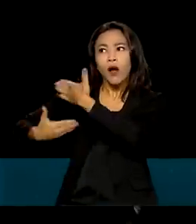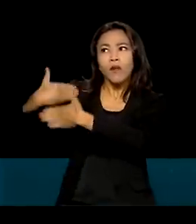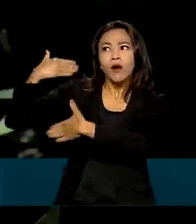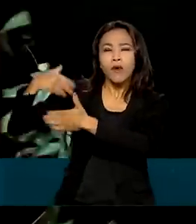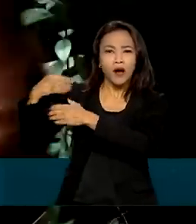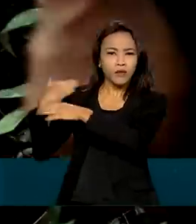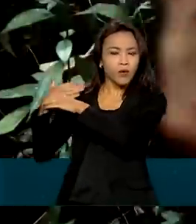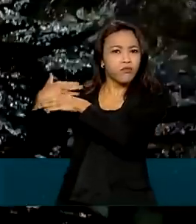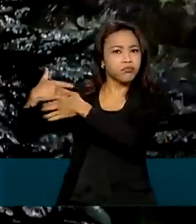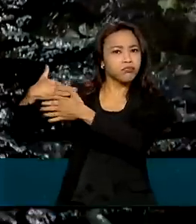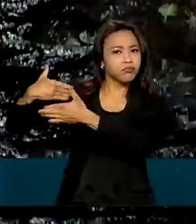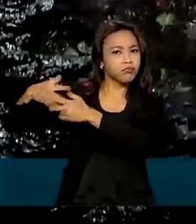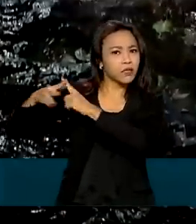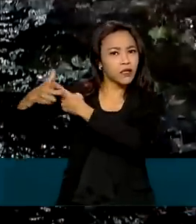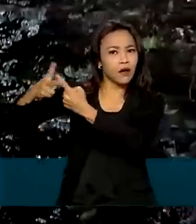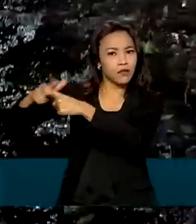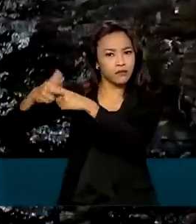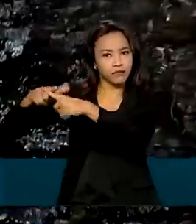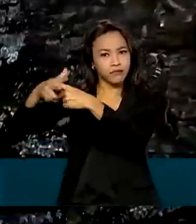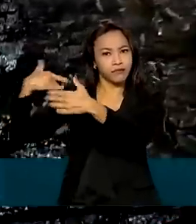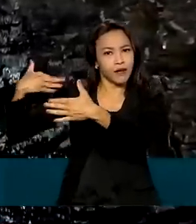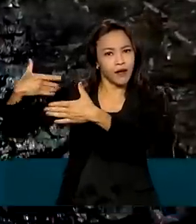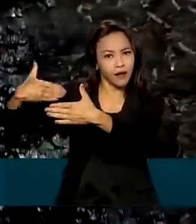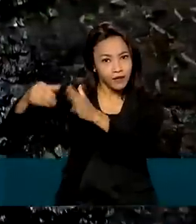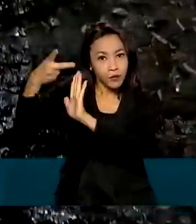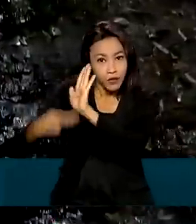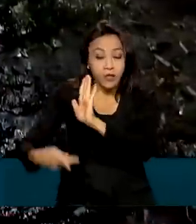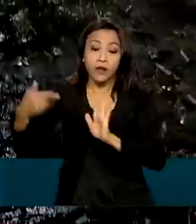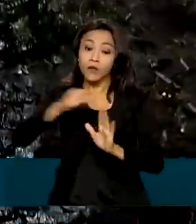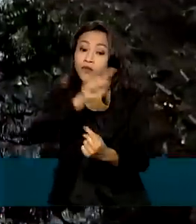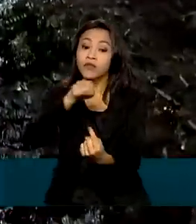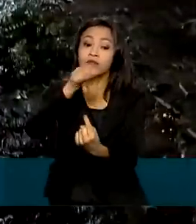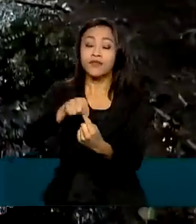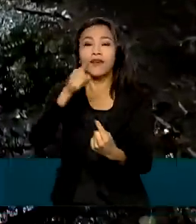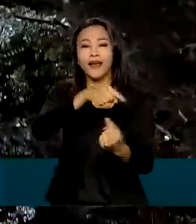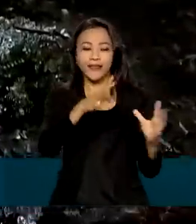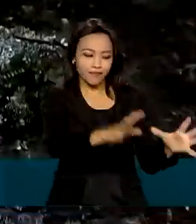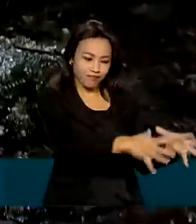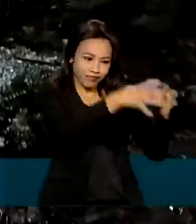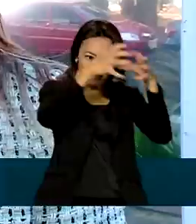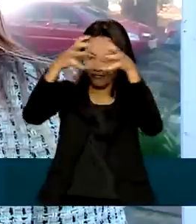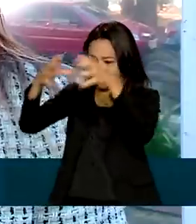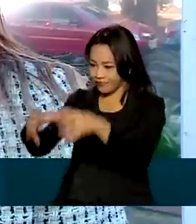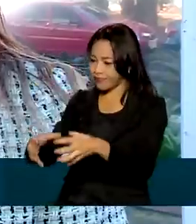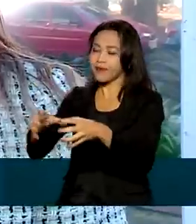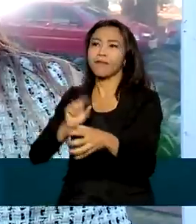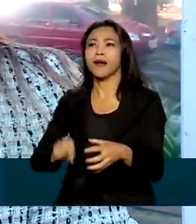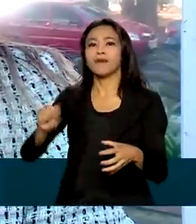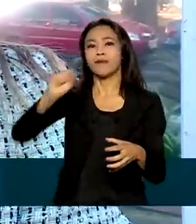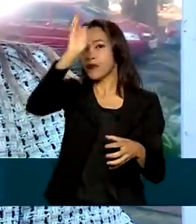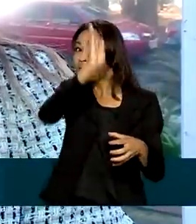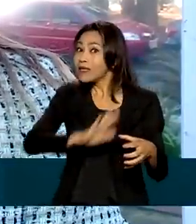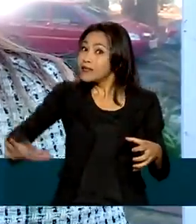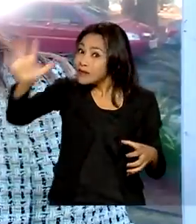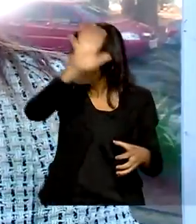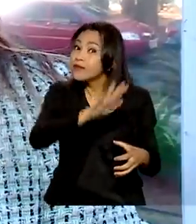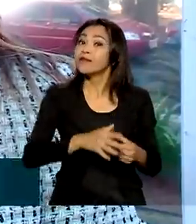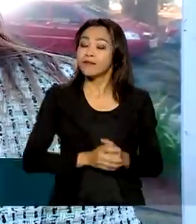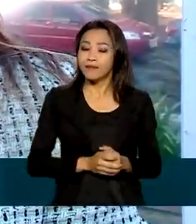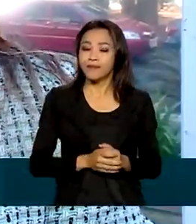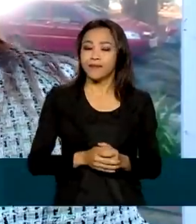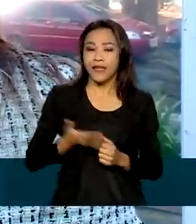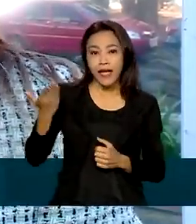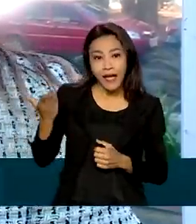duas décadas. A intenção é ter salas mais verdes por todo o país. São salas que podem ser